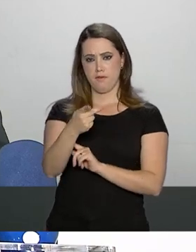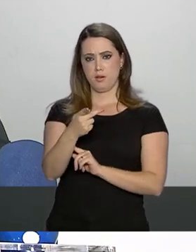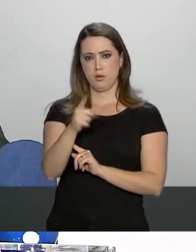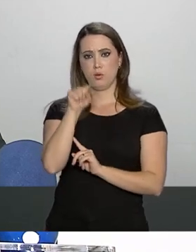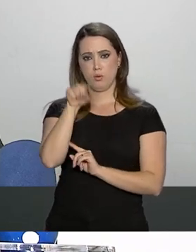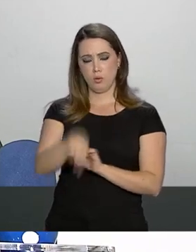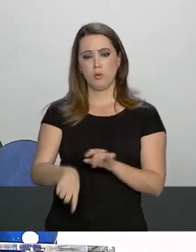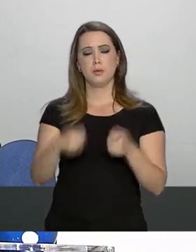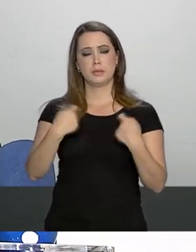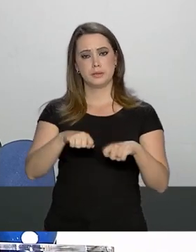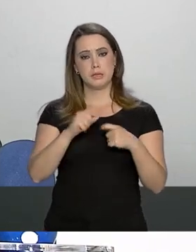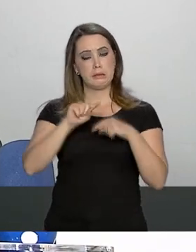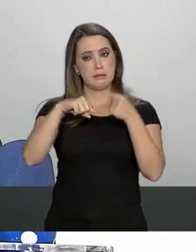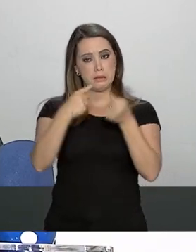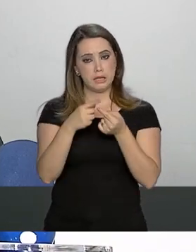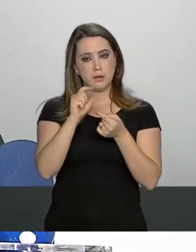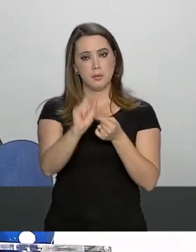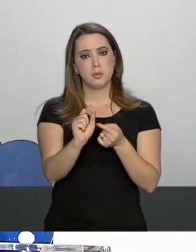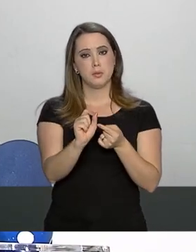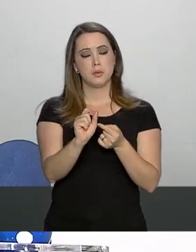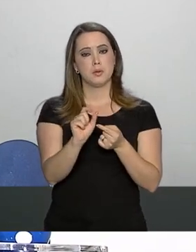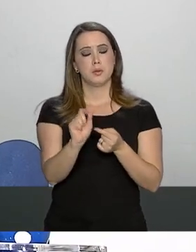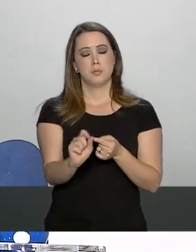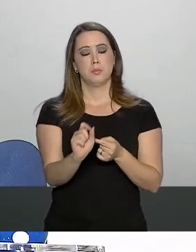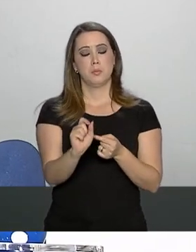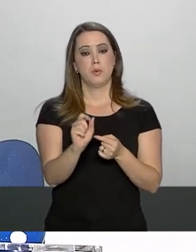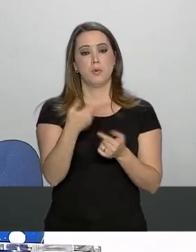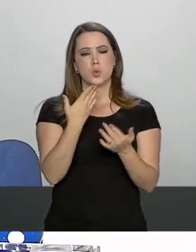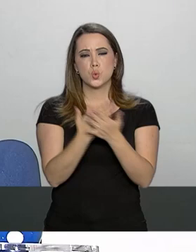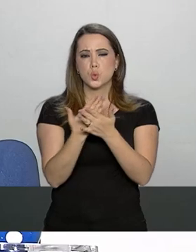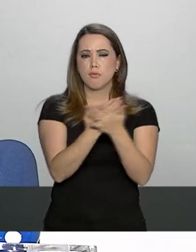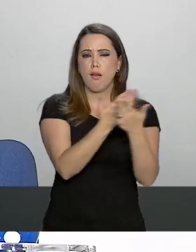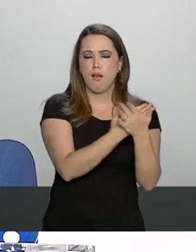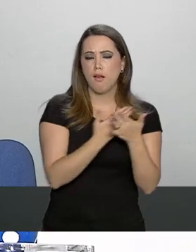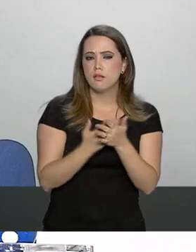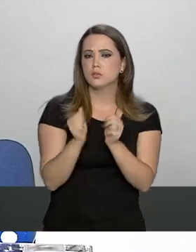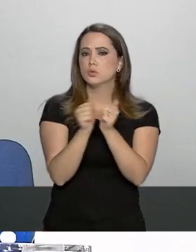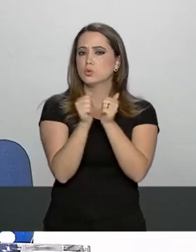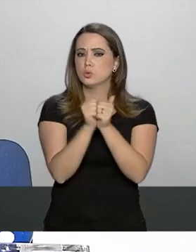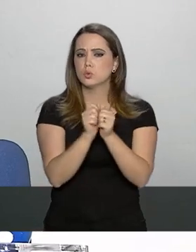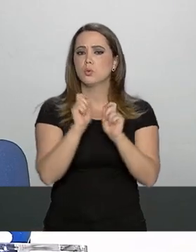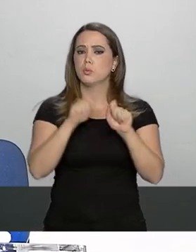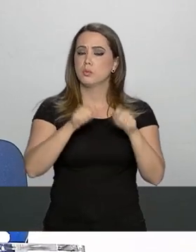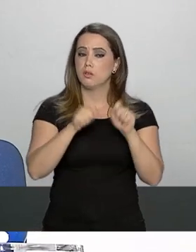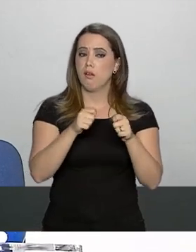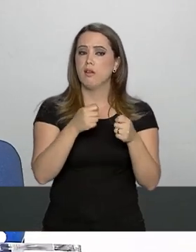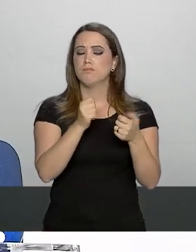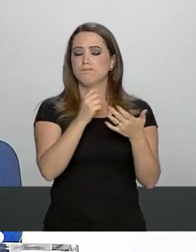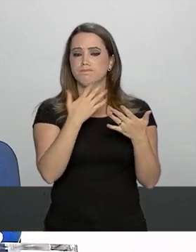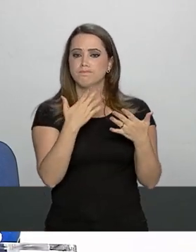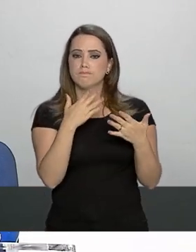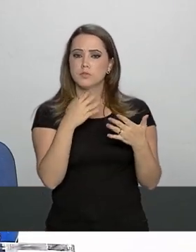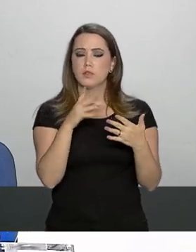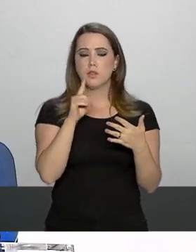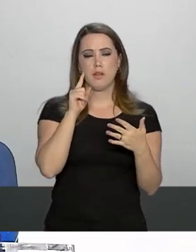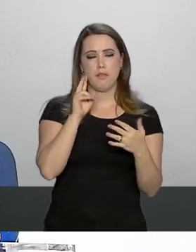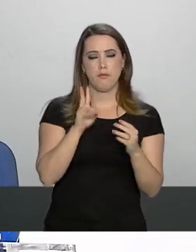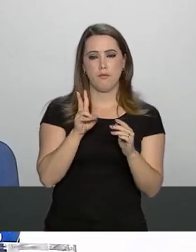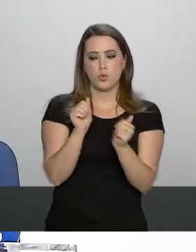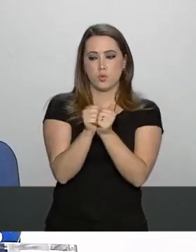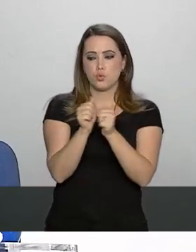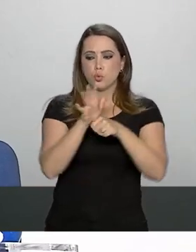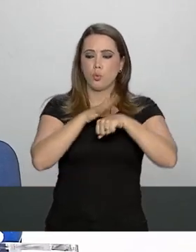estiver em condições totais de fazer as suas análises, de estabelecer com os seus